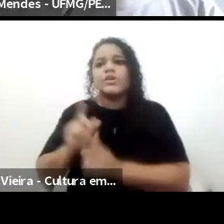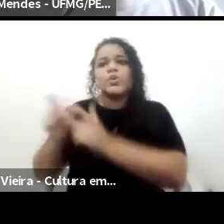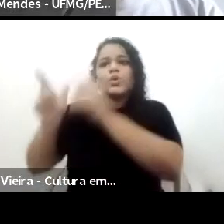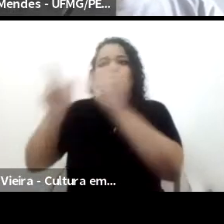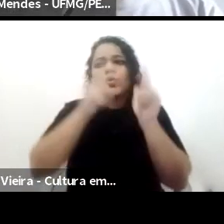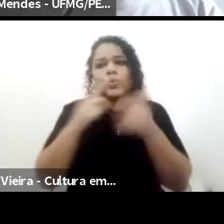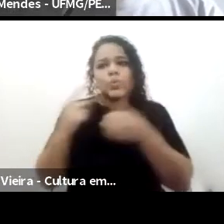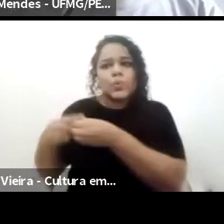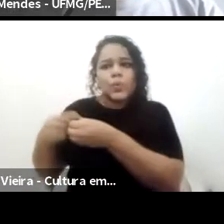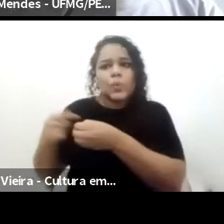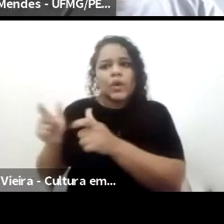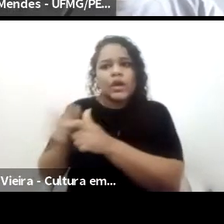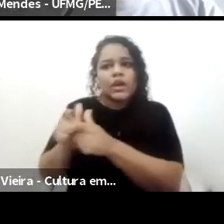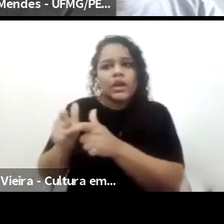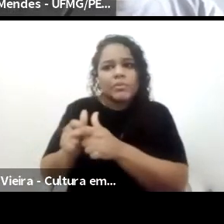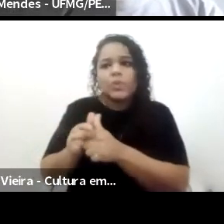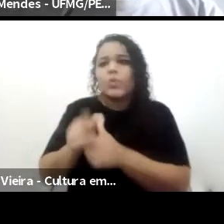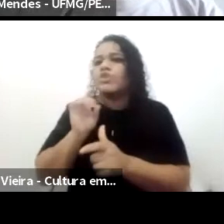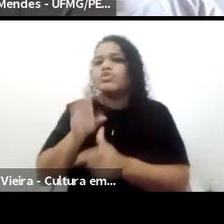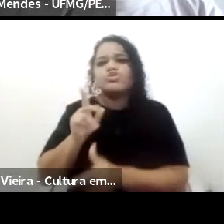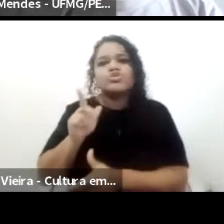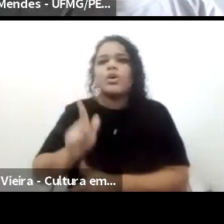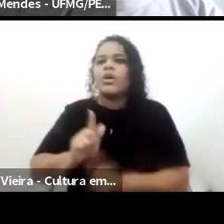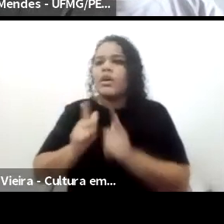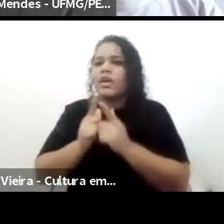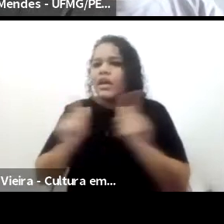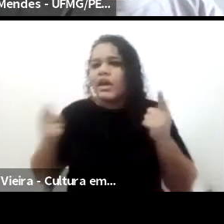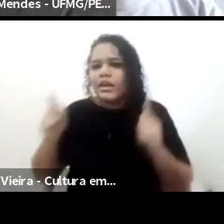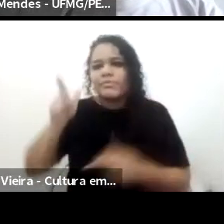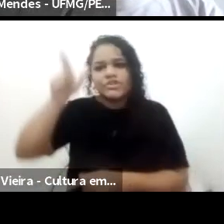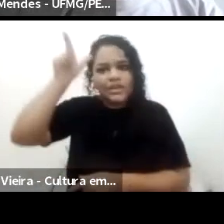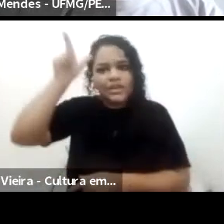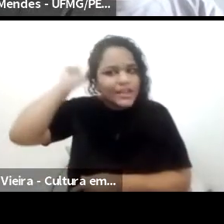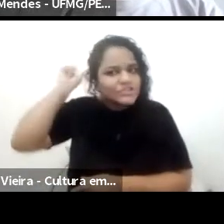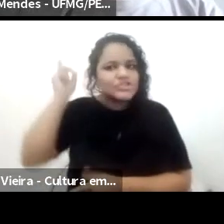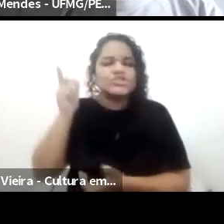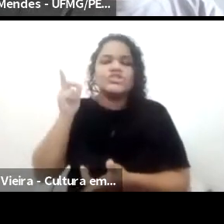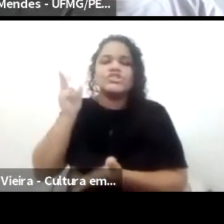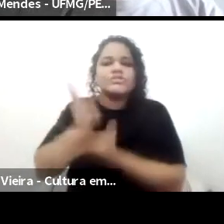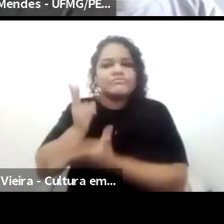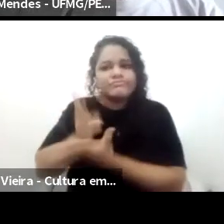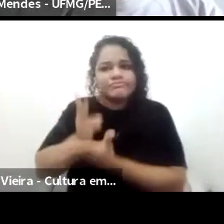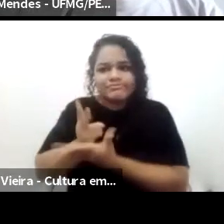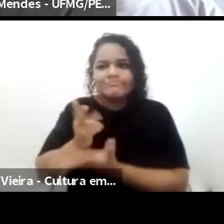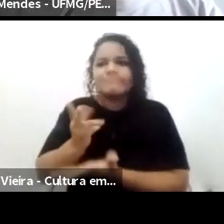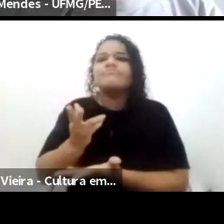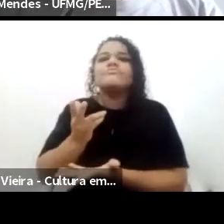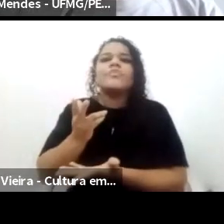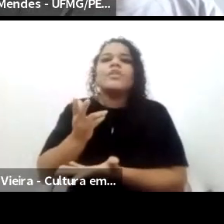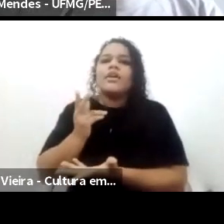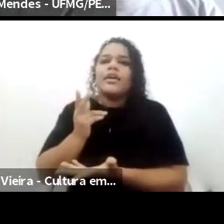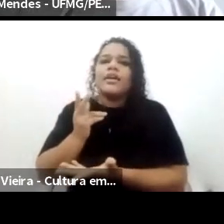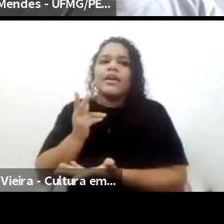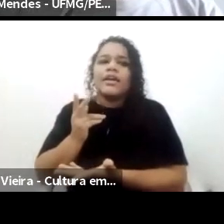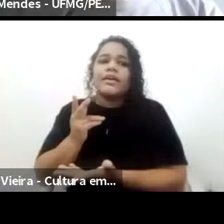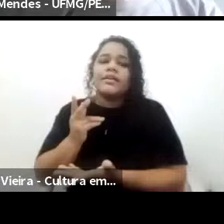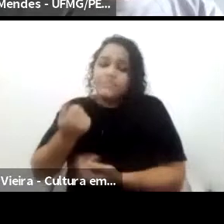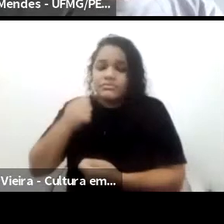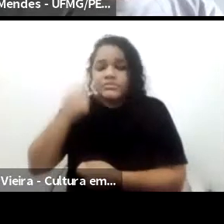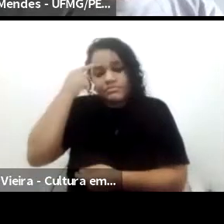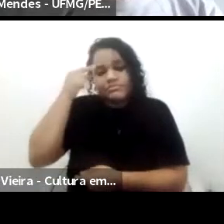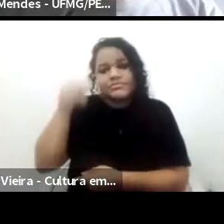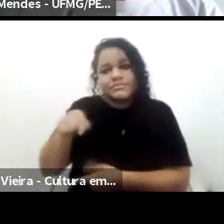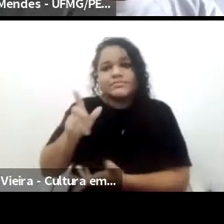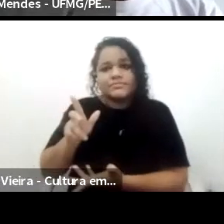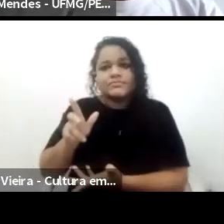gente vai ter isso, a gramática latina permanecendo, muitos espaços, muitos lugares, então a gente tem que pensar nisso, as